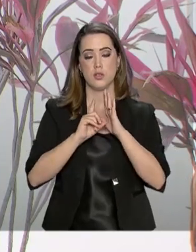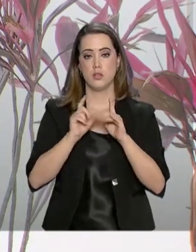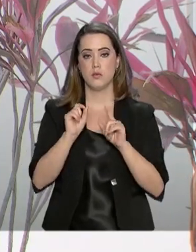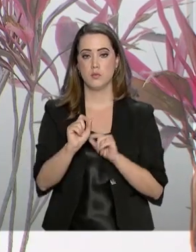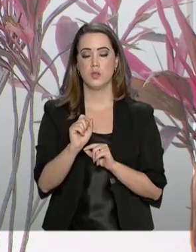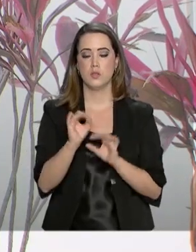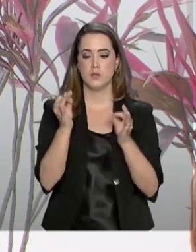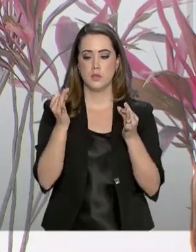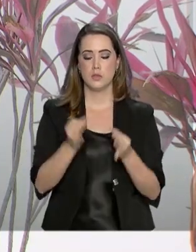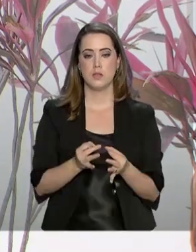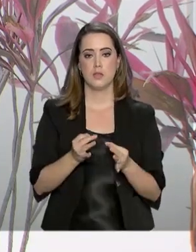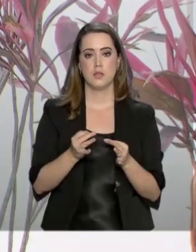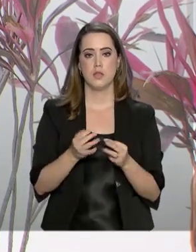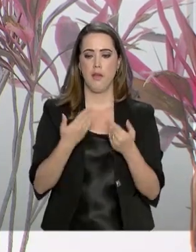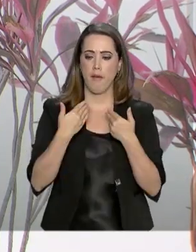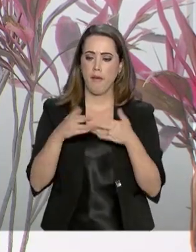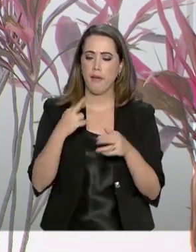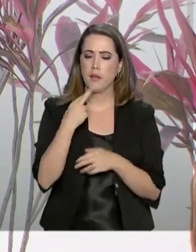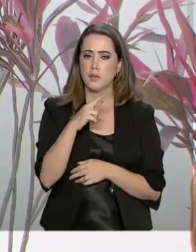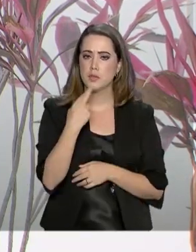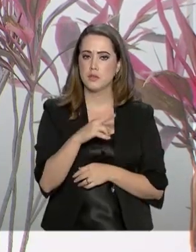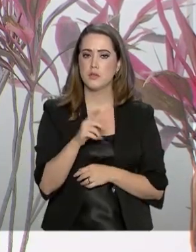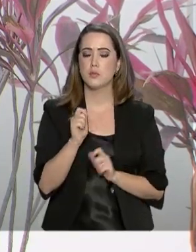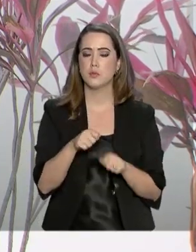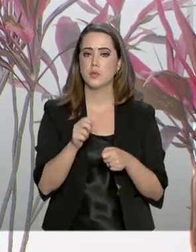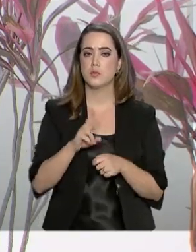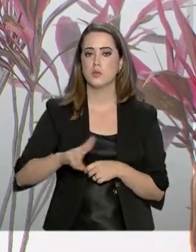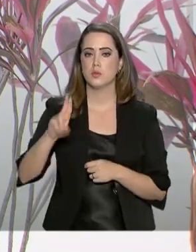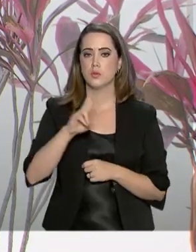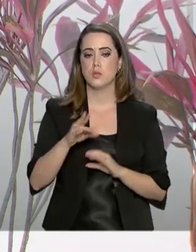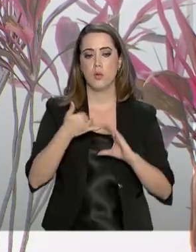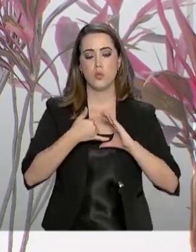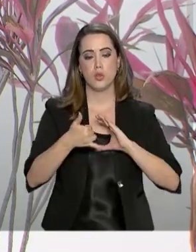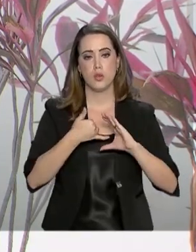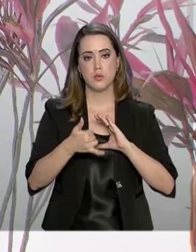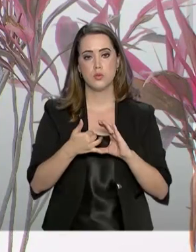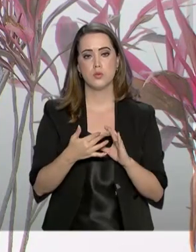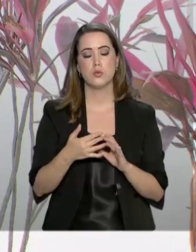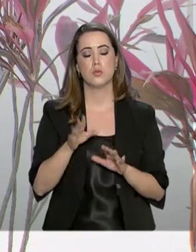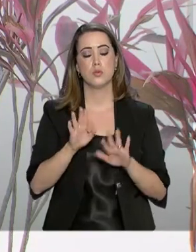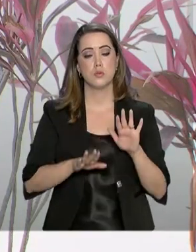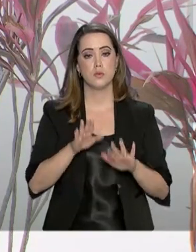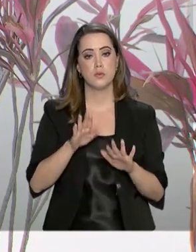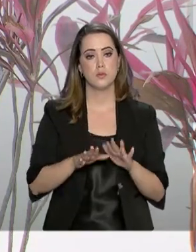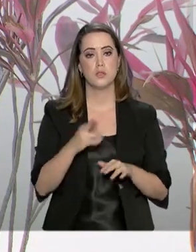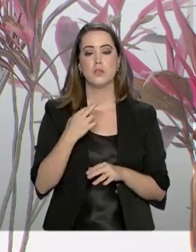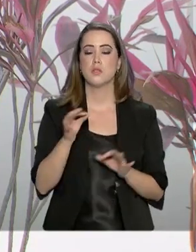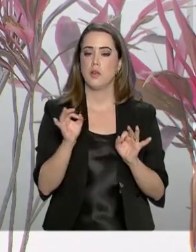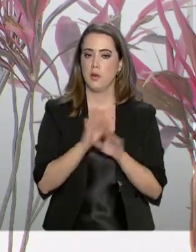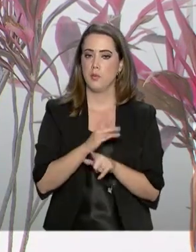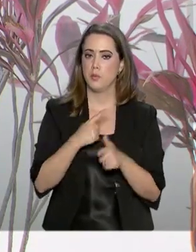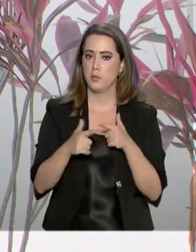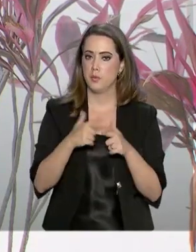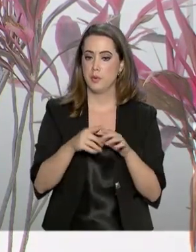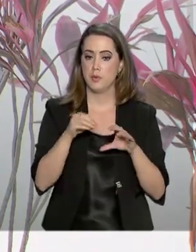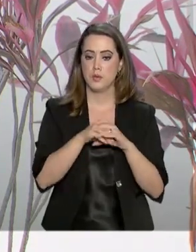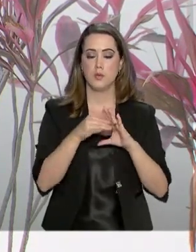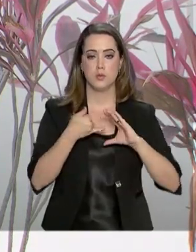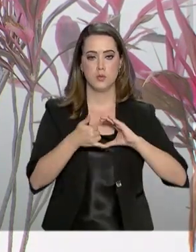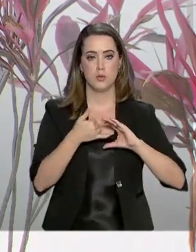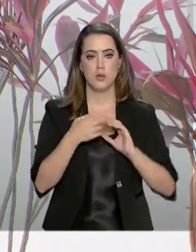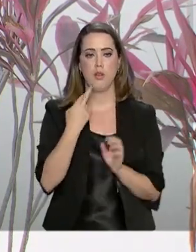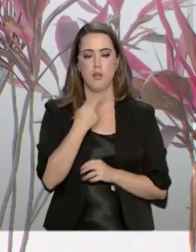efetivamente abrir a reclamação, você utiliza o chat e aí muitas vezes você resolve pelo chat. Fiz a